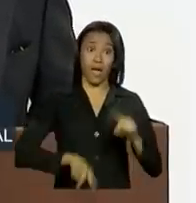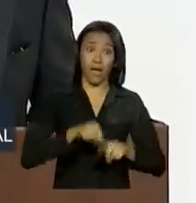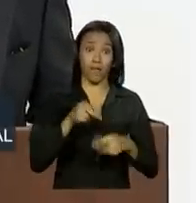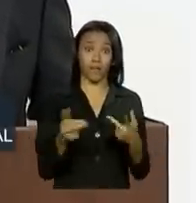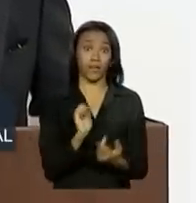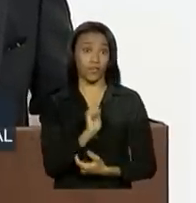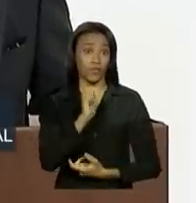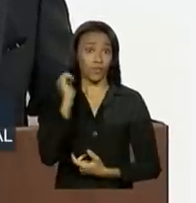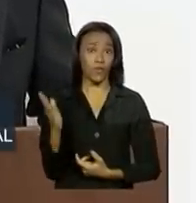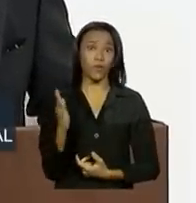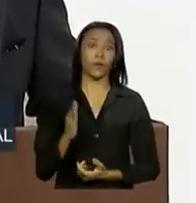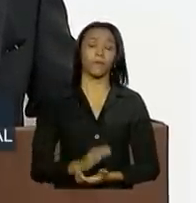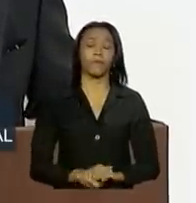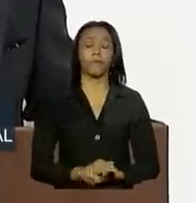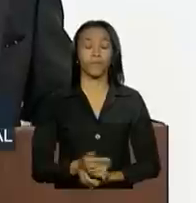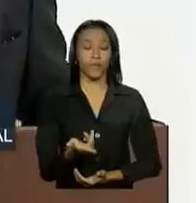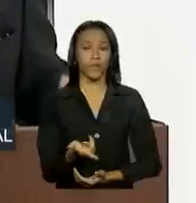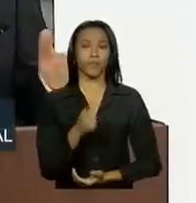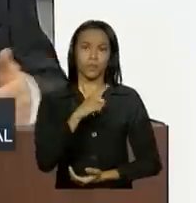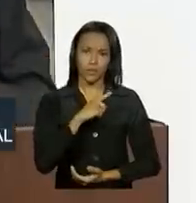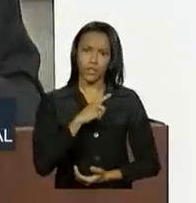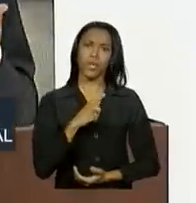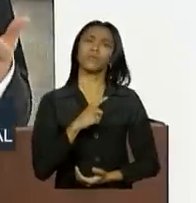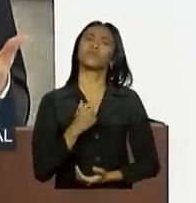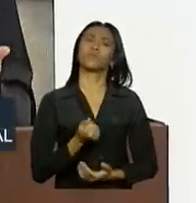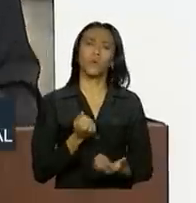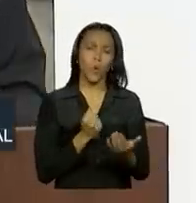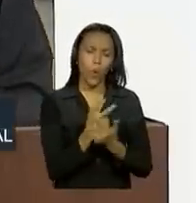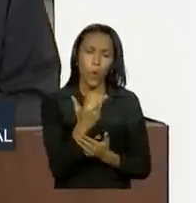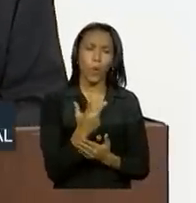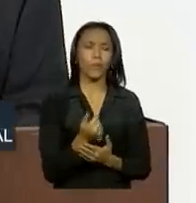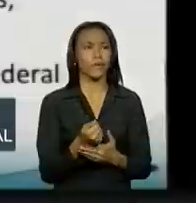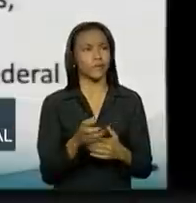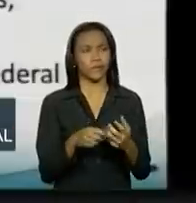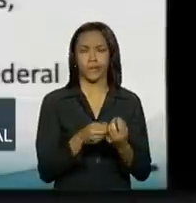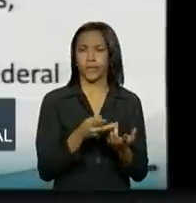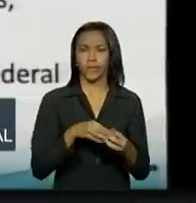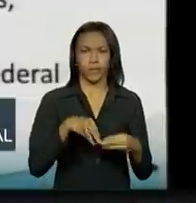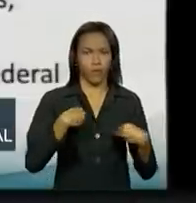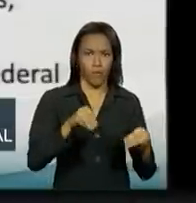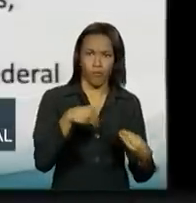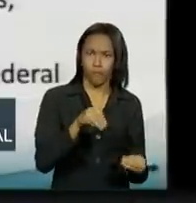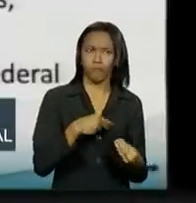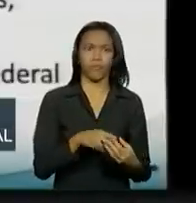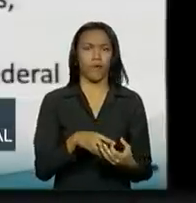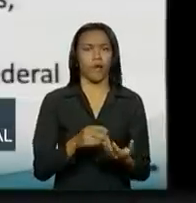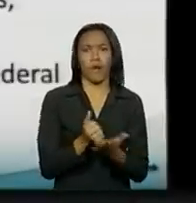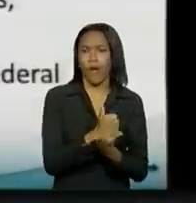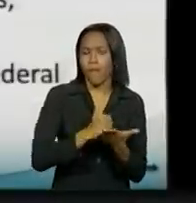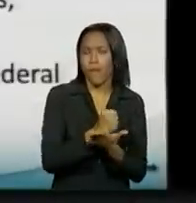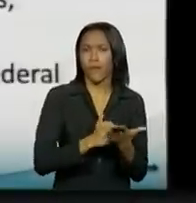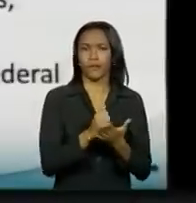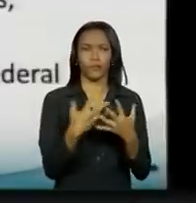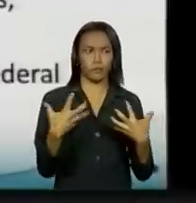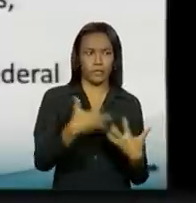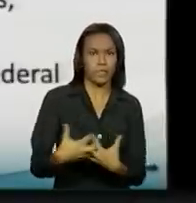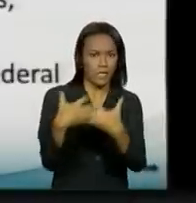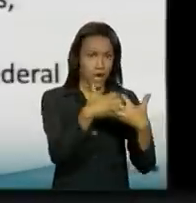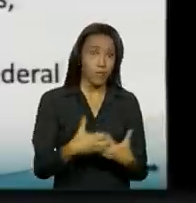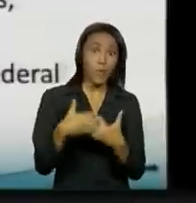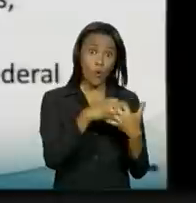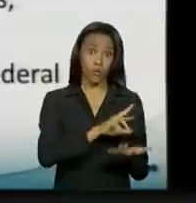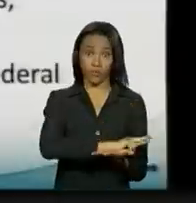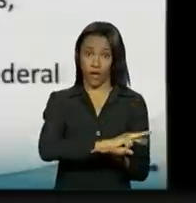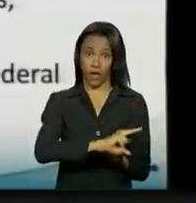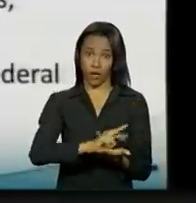Estamos... E temos compras governamentais no setor teixo, medicamentos, caminhões, etc. E,